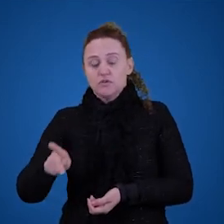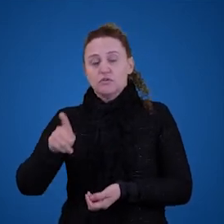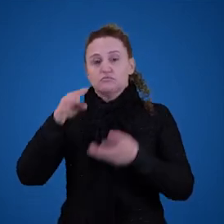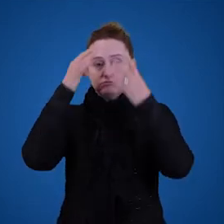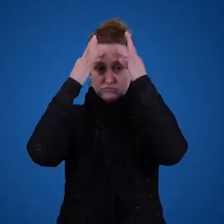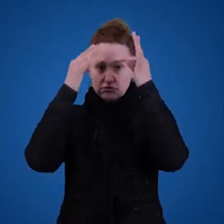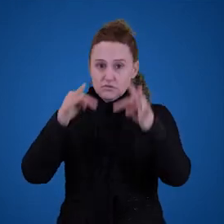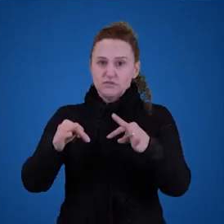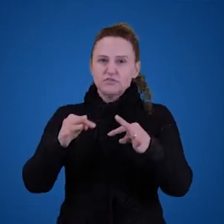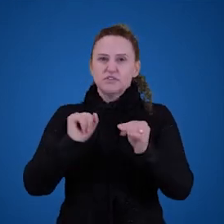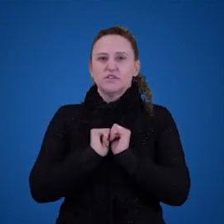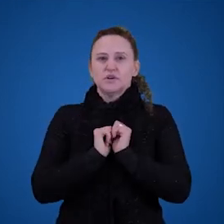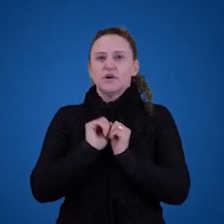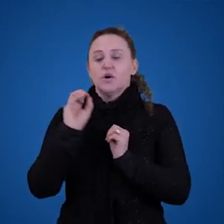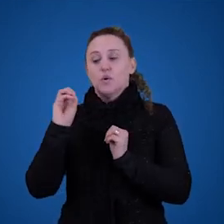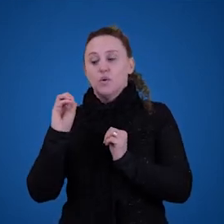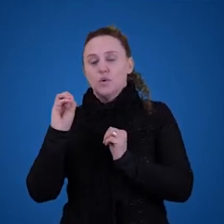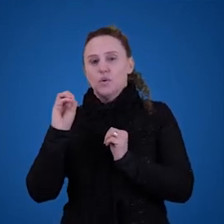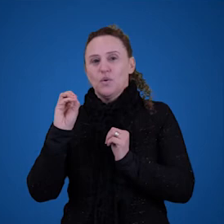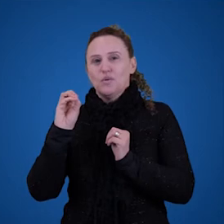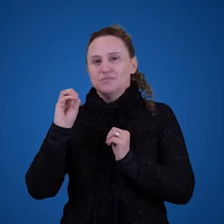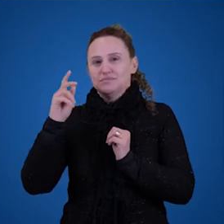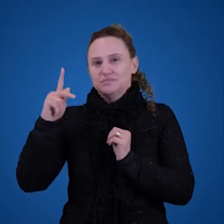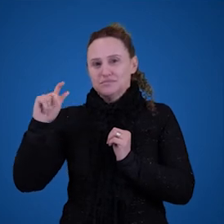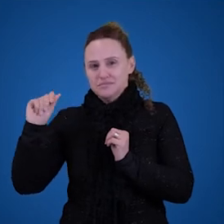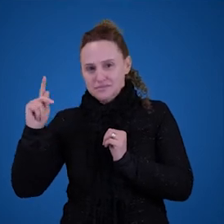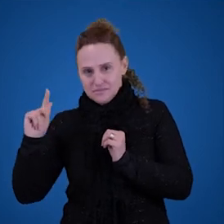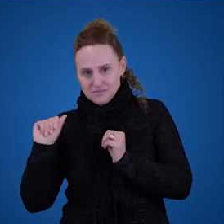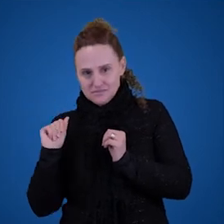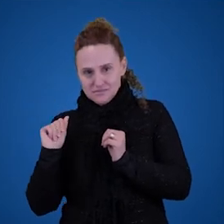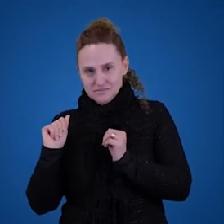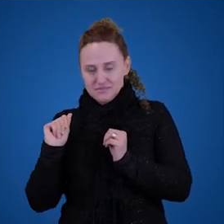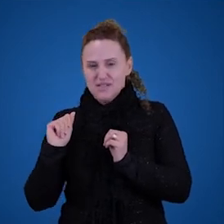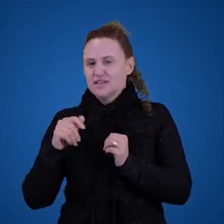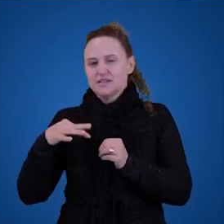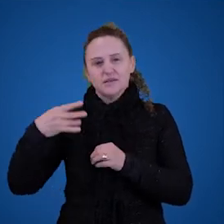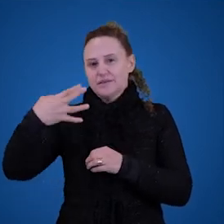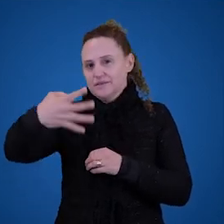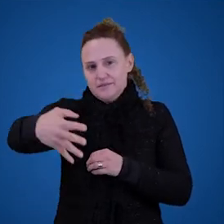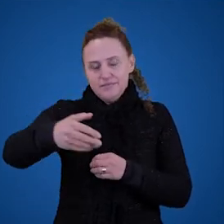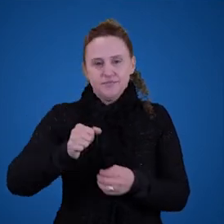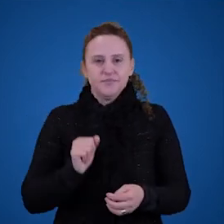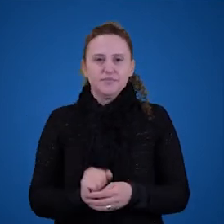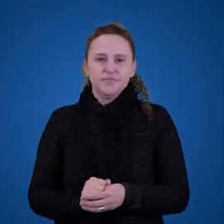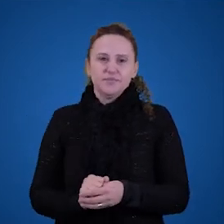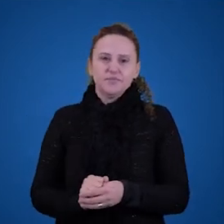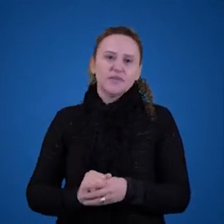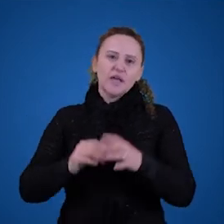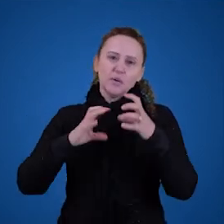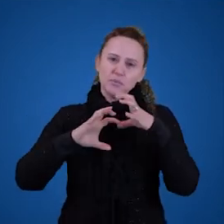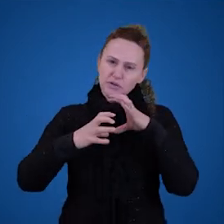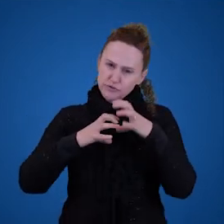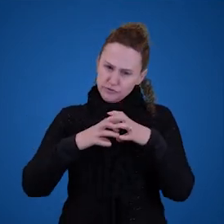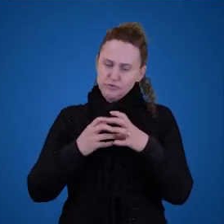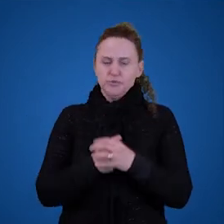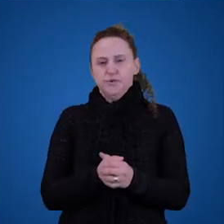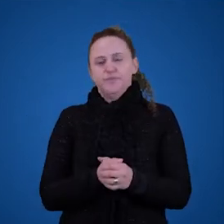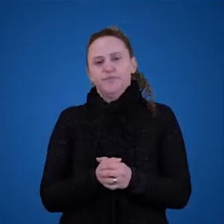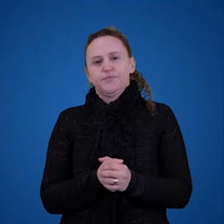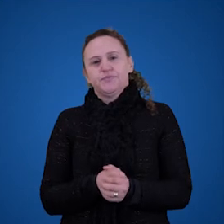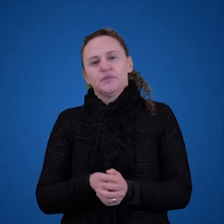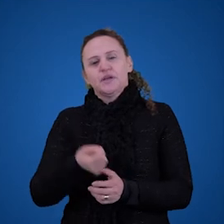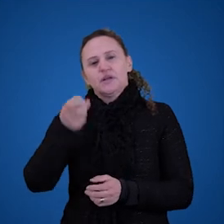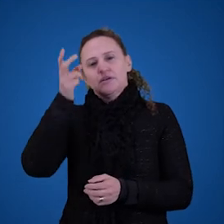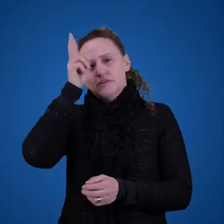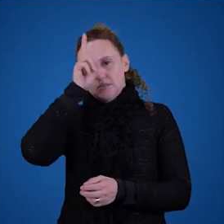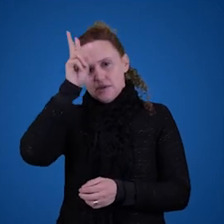papa, e assim por diante. Essa é uma estrutura de uma descrição definida. Certo? Então, vamos